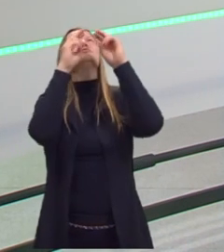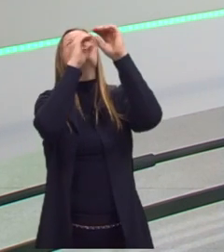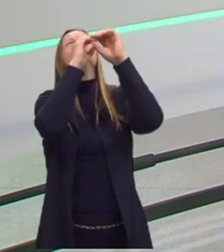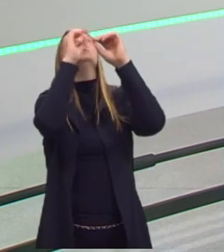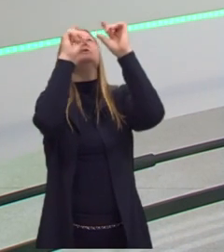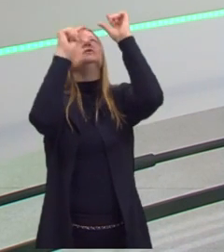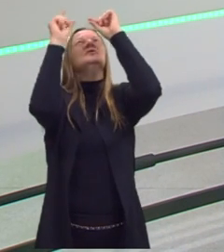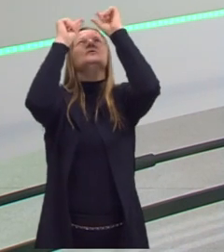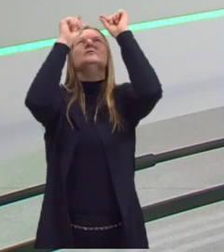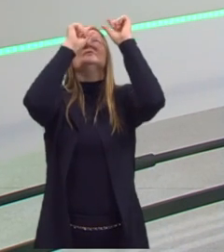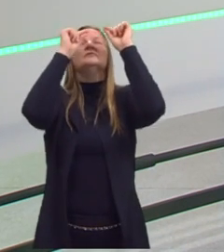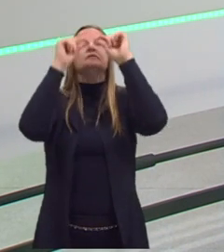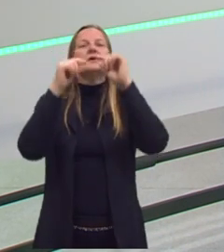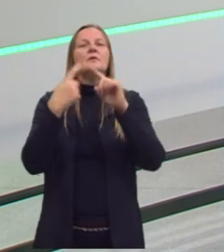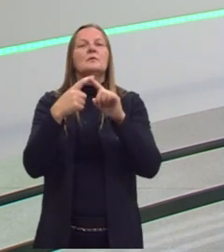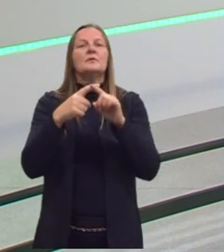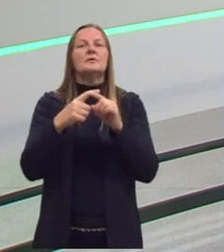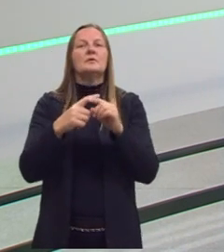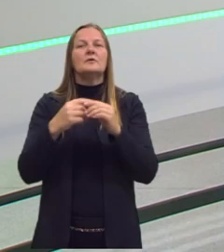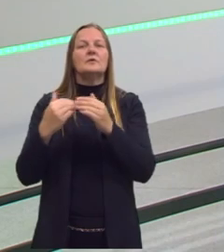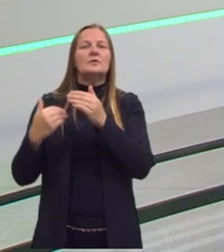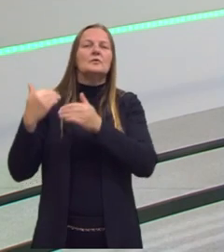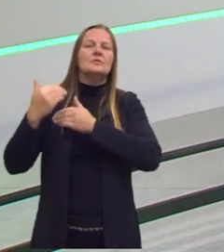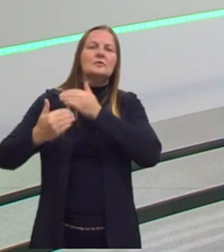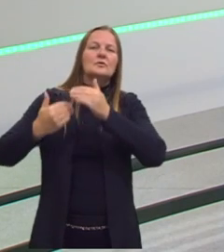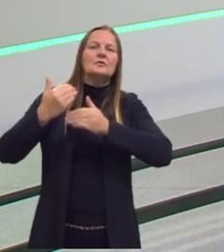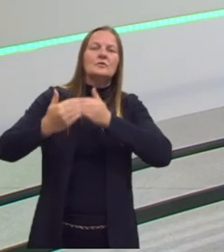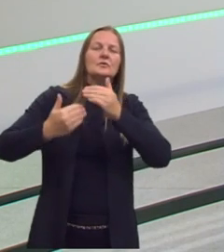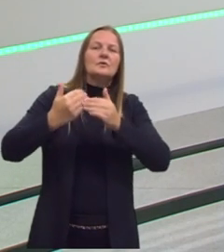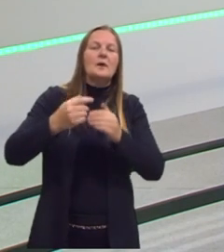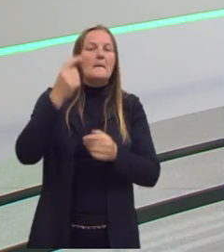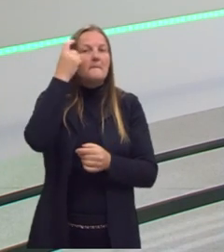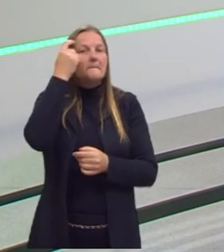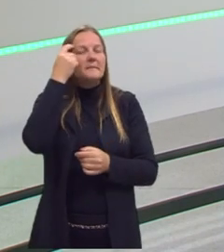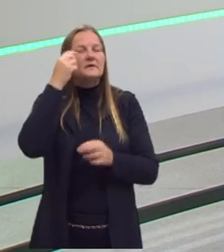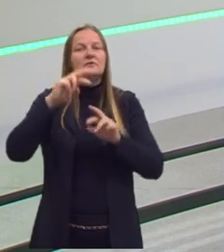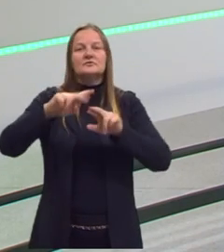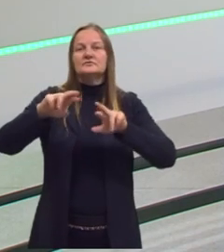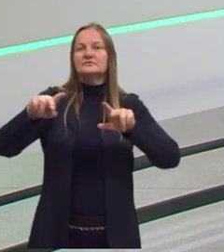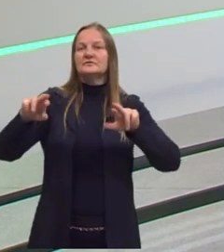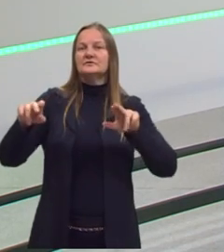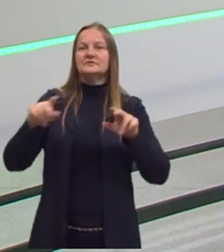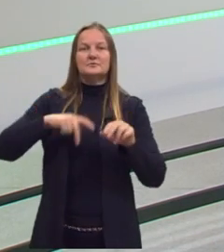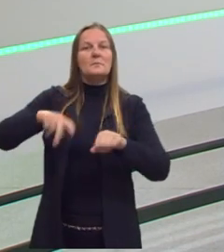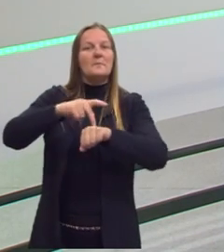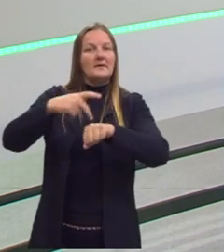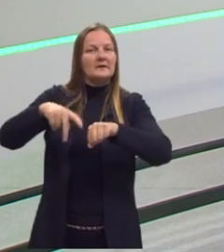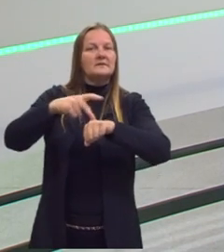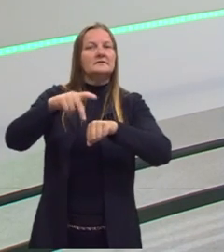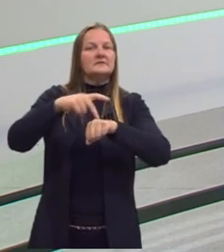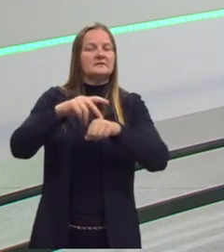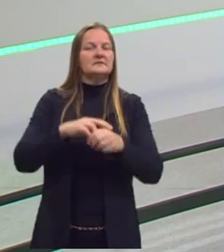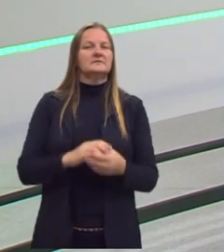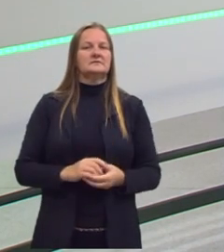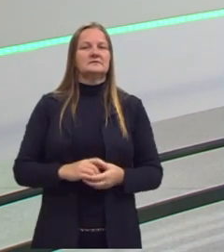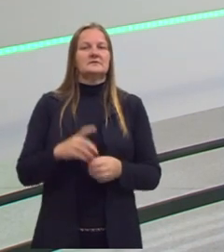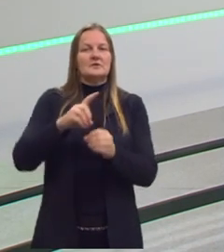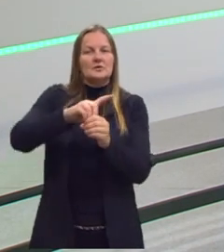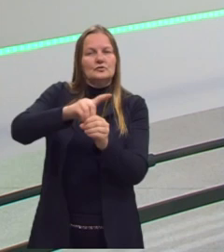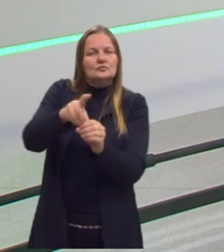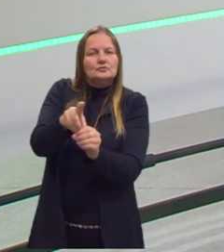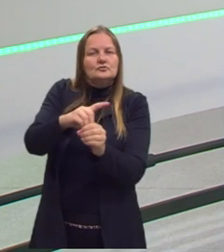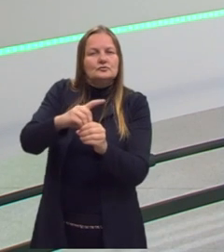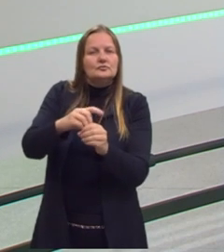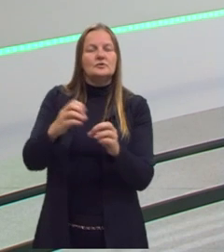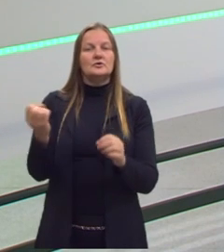desenvolvido através do tempo, com contribuições de pensadores de diferentes origens. Então, essas inovações